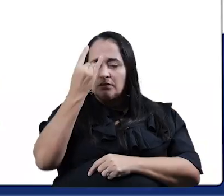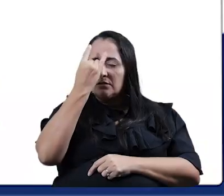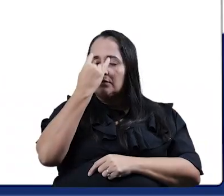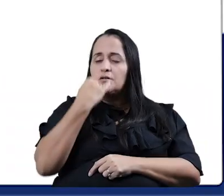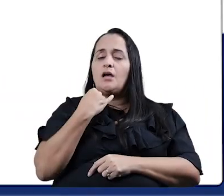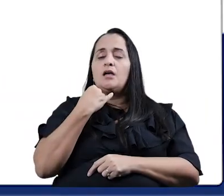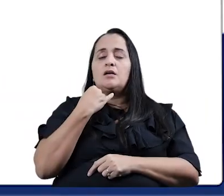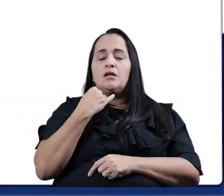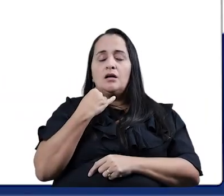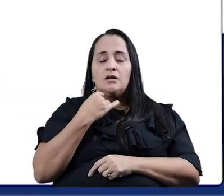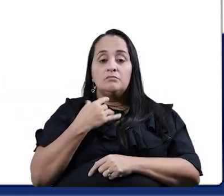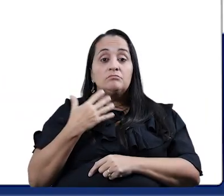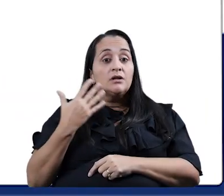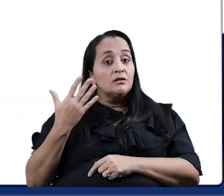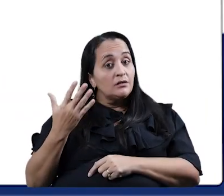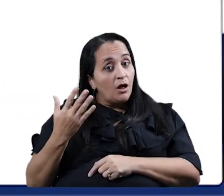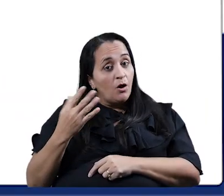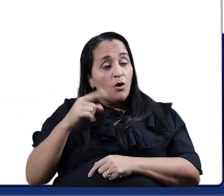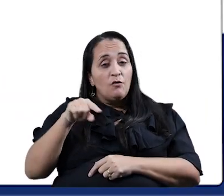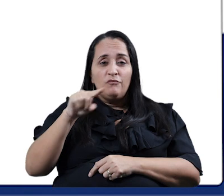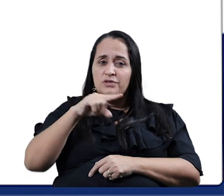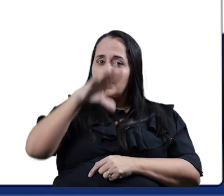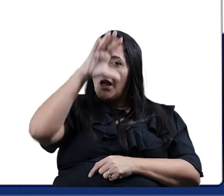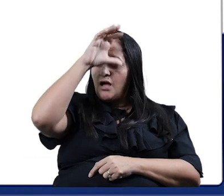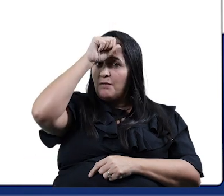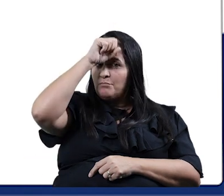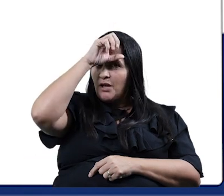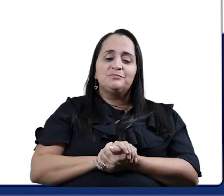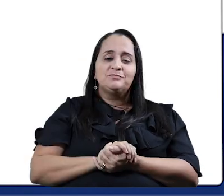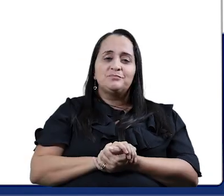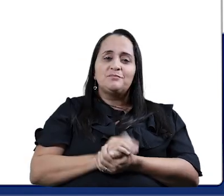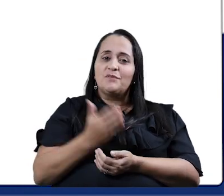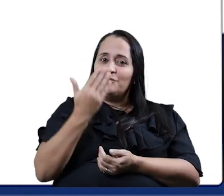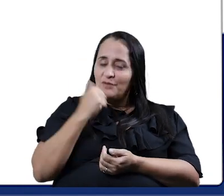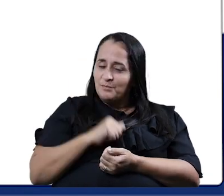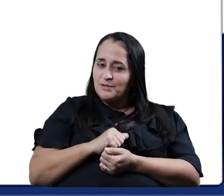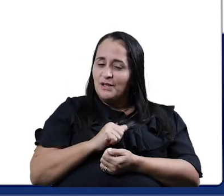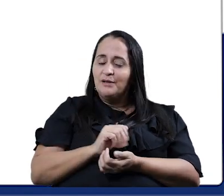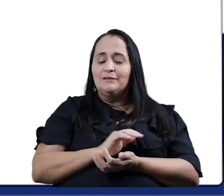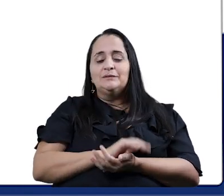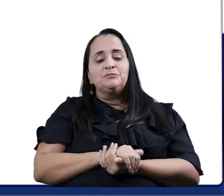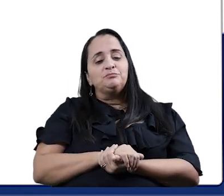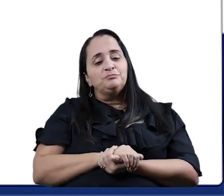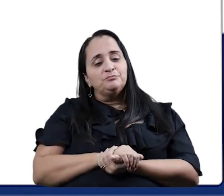e vocês também aprendem com elas. Vamos lá.